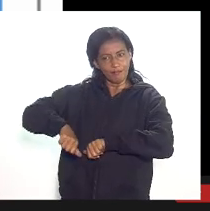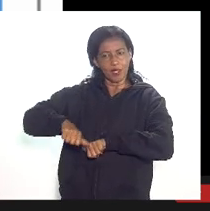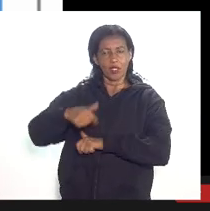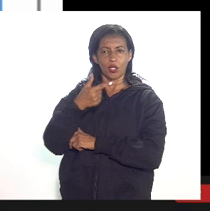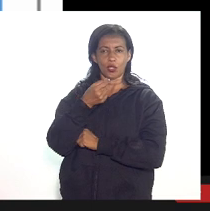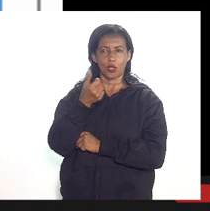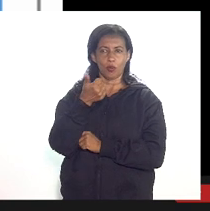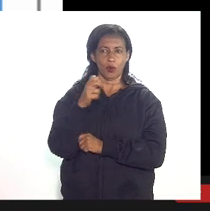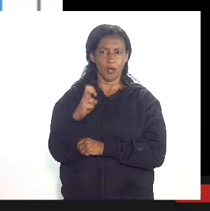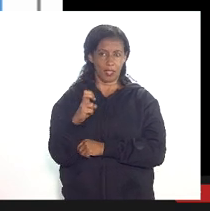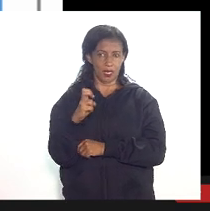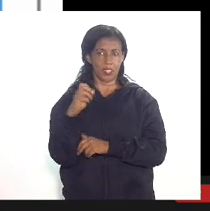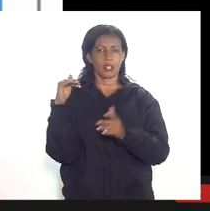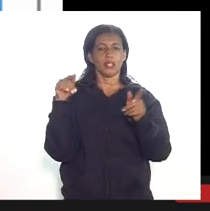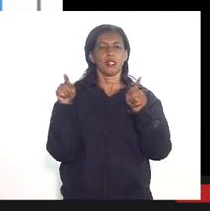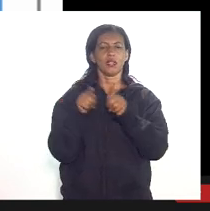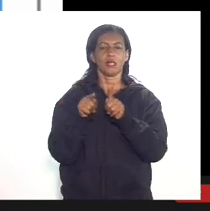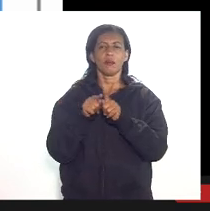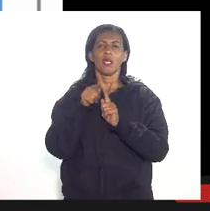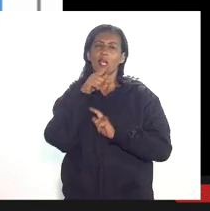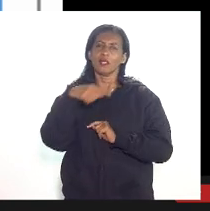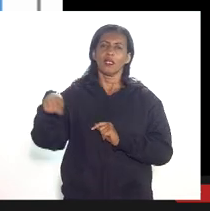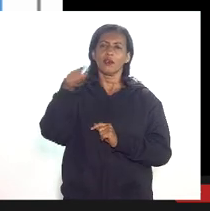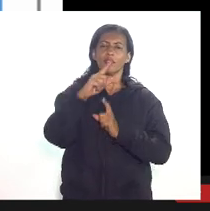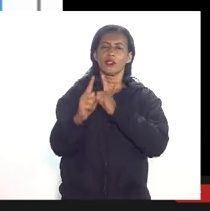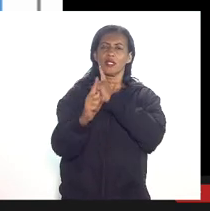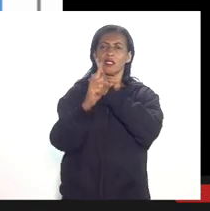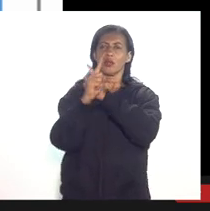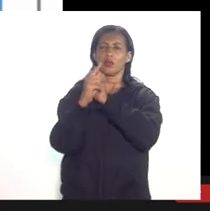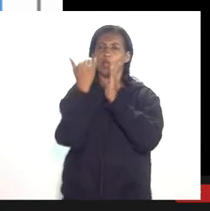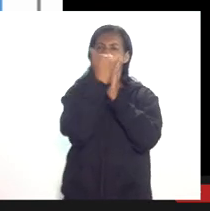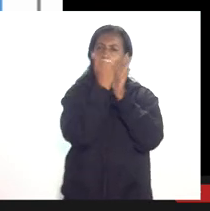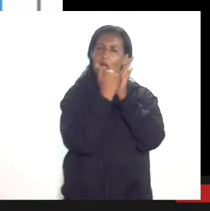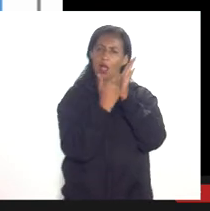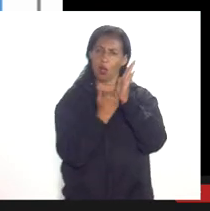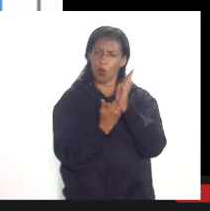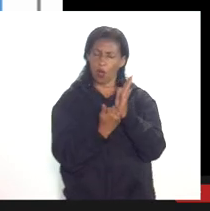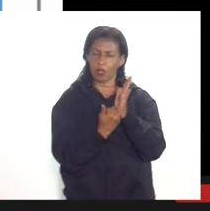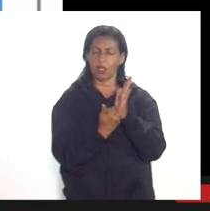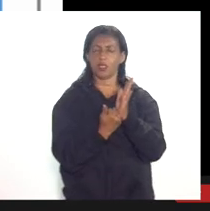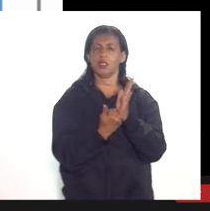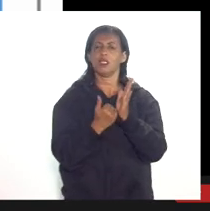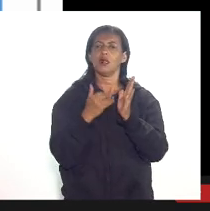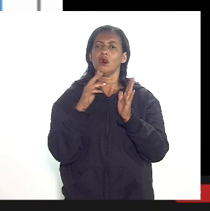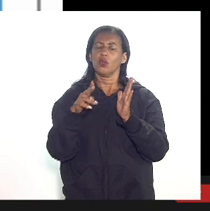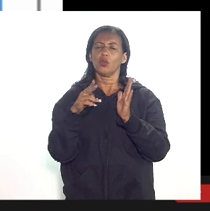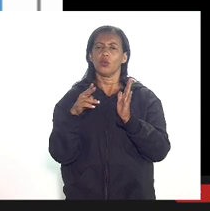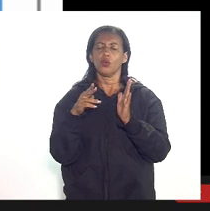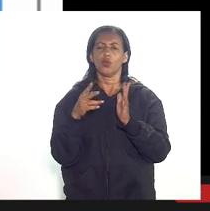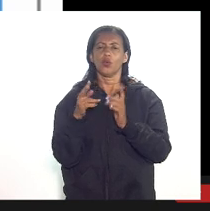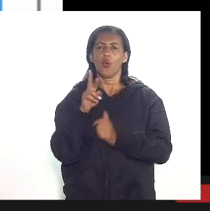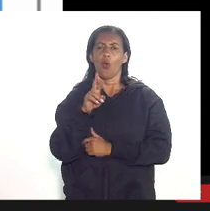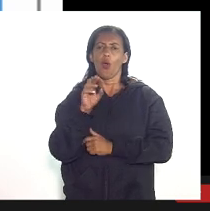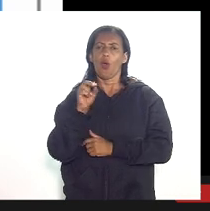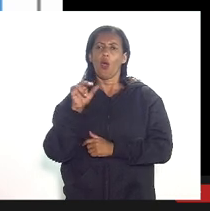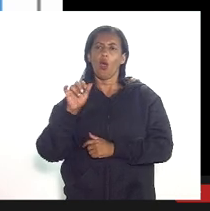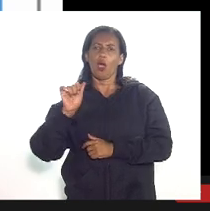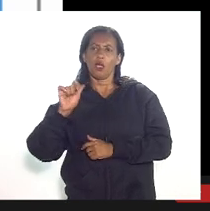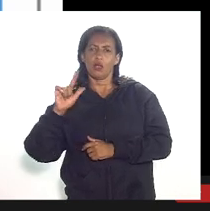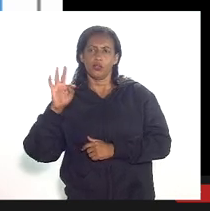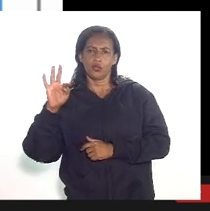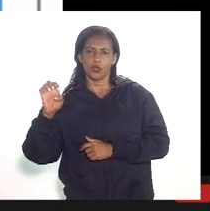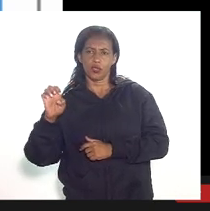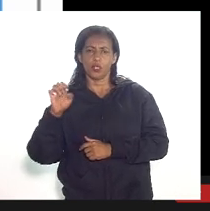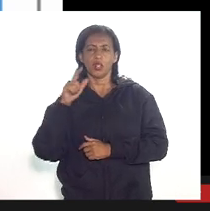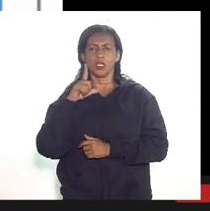atestam que a divergência que os senhores encontraram é daquela ordem de grandeza por volta de 850 milhões como está escrito aqui no nosso slide e